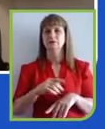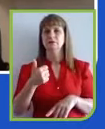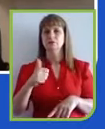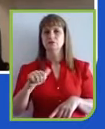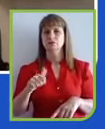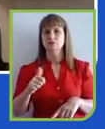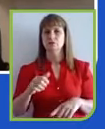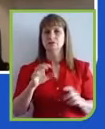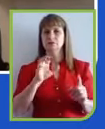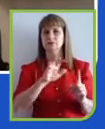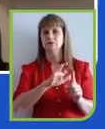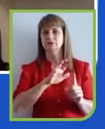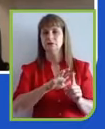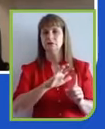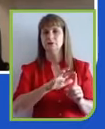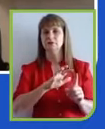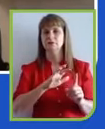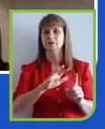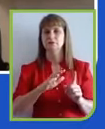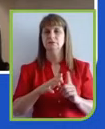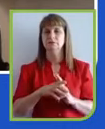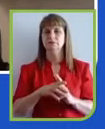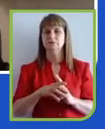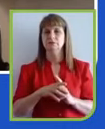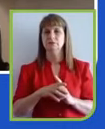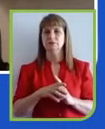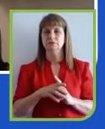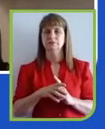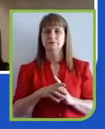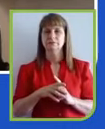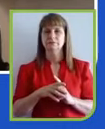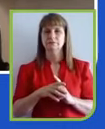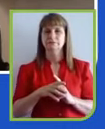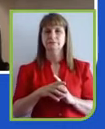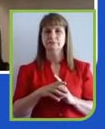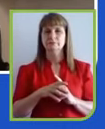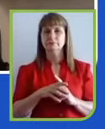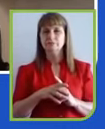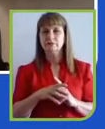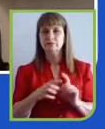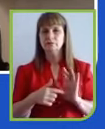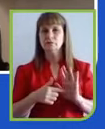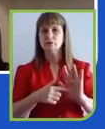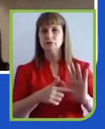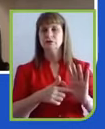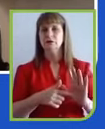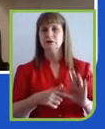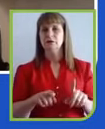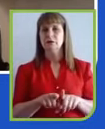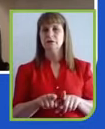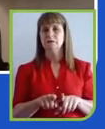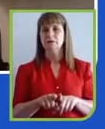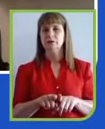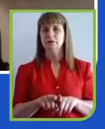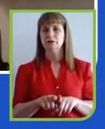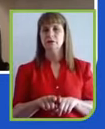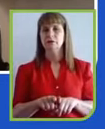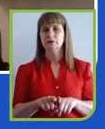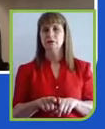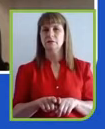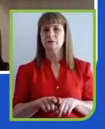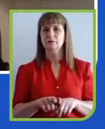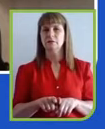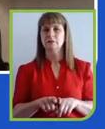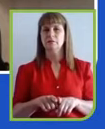além do que, já te cumprimento também pelo Dia dos Negócios Sustentáveis. Vamos postar daqui a pouco também uma mensagem para os nossos